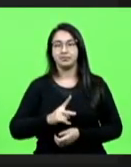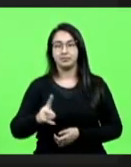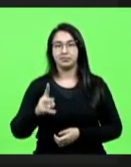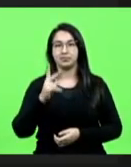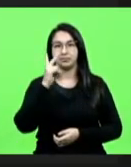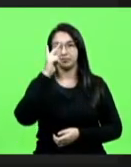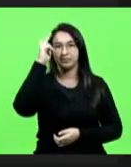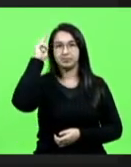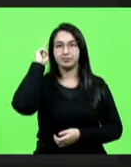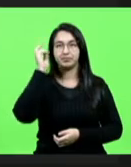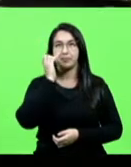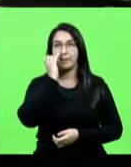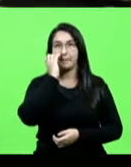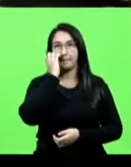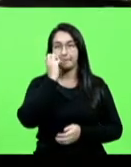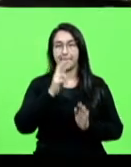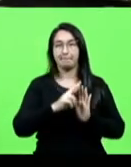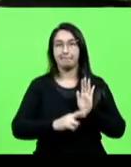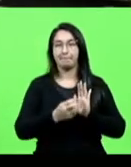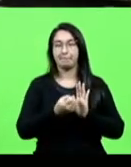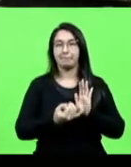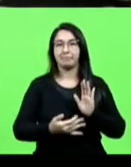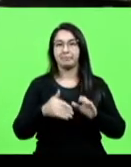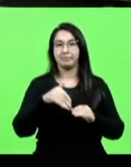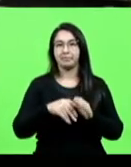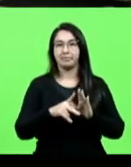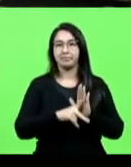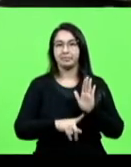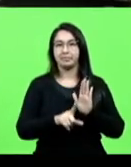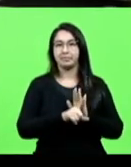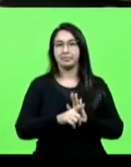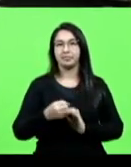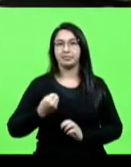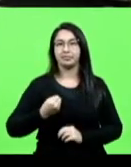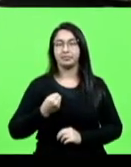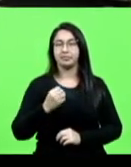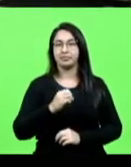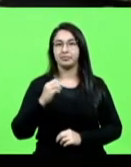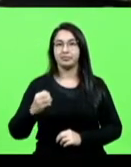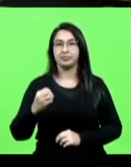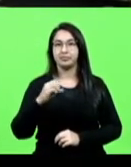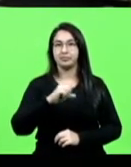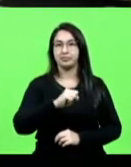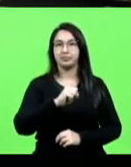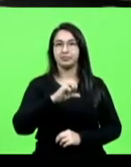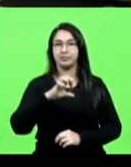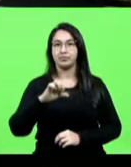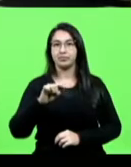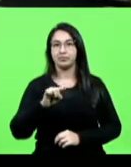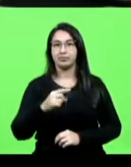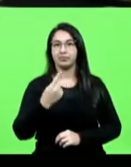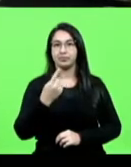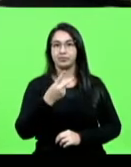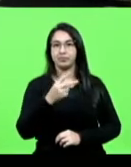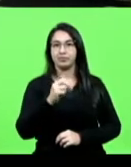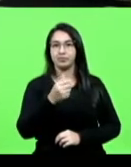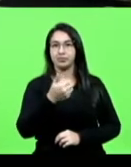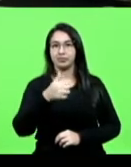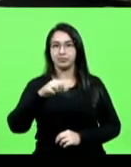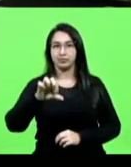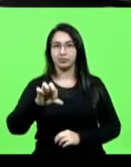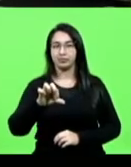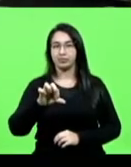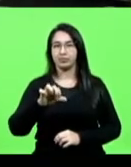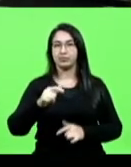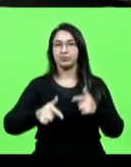Relatório e voto ao projeto de lei 0086.1, 2019, inclui como atividade